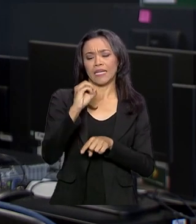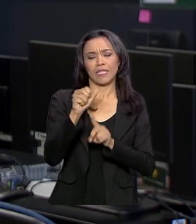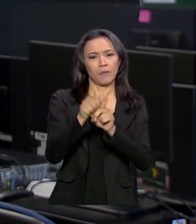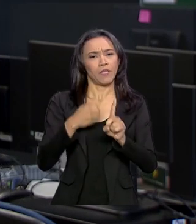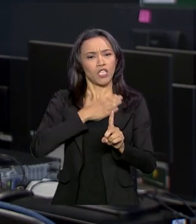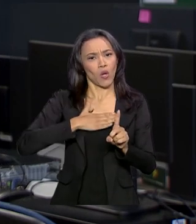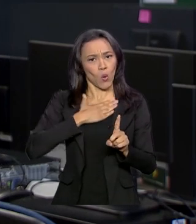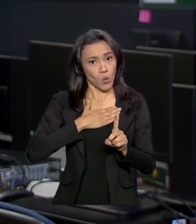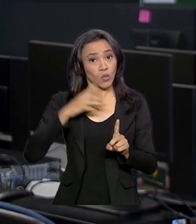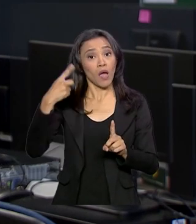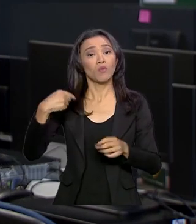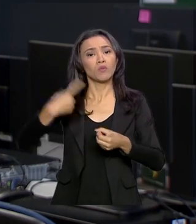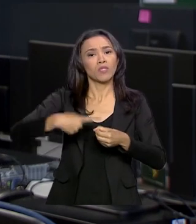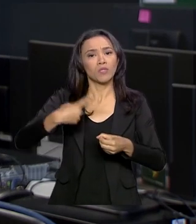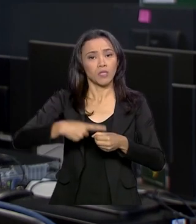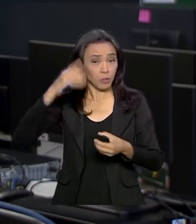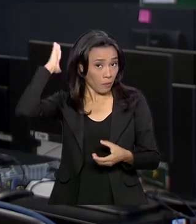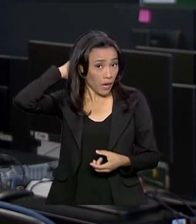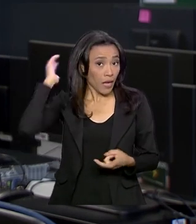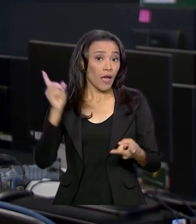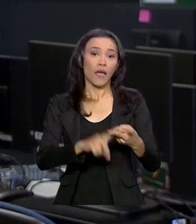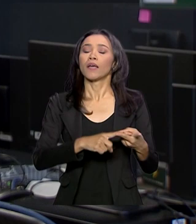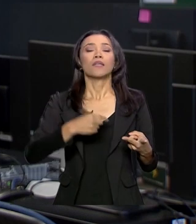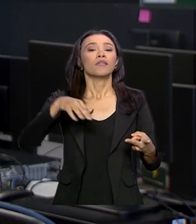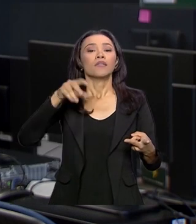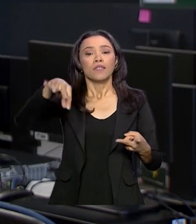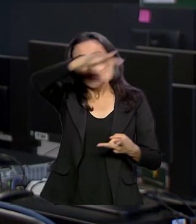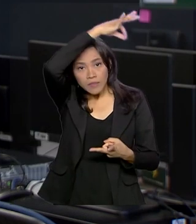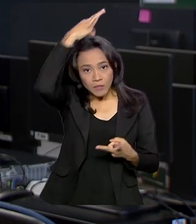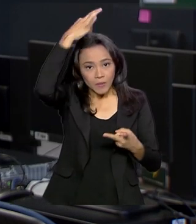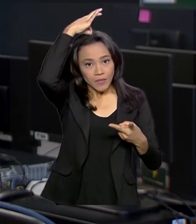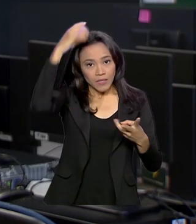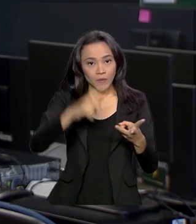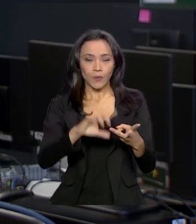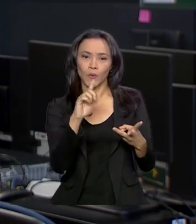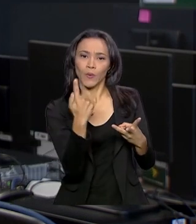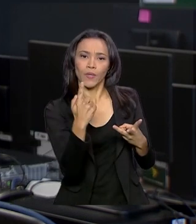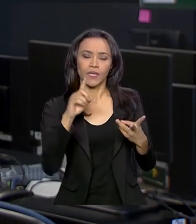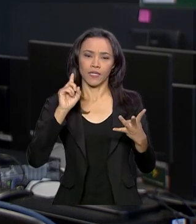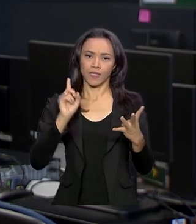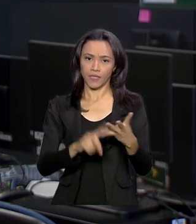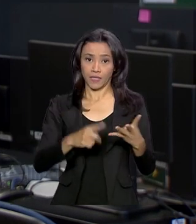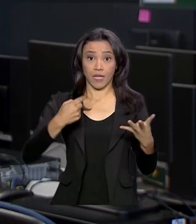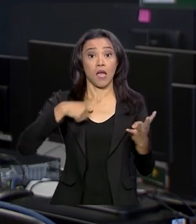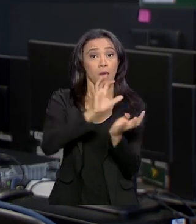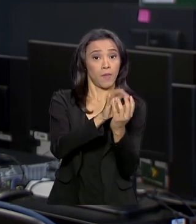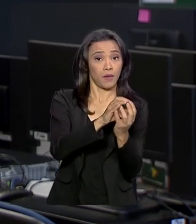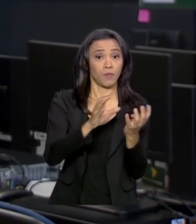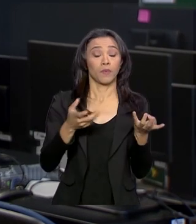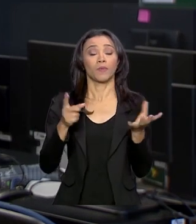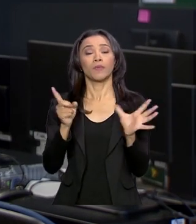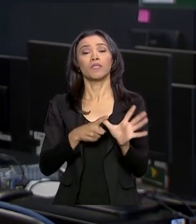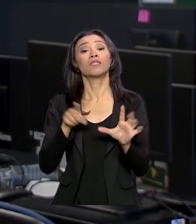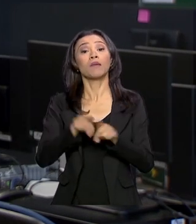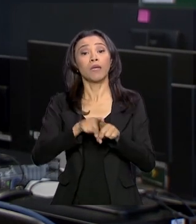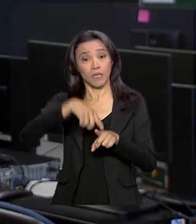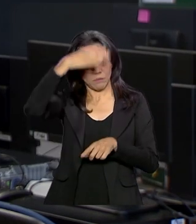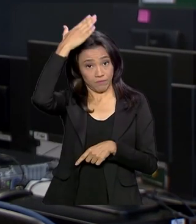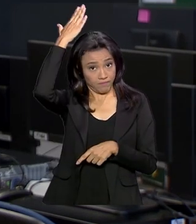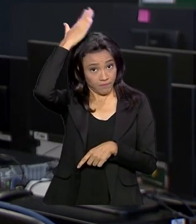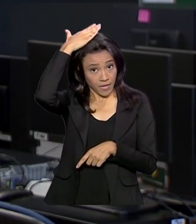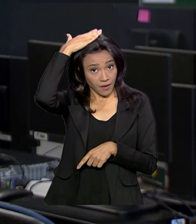Ananindeua, no Pará, Cariacica, no Espírito Santo, Goiânia, em Goiás, Paulista, em Pernambuco e São José dos Pinhais, no Paraná,